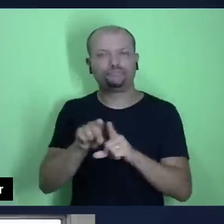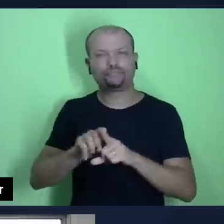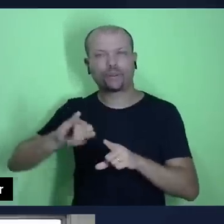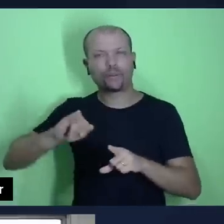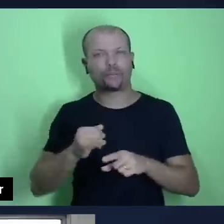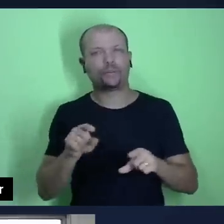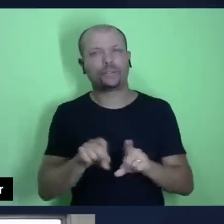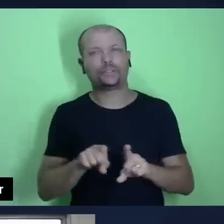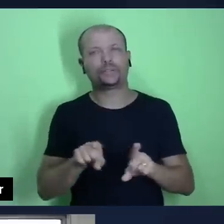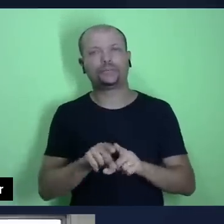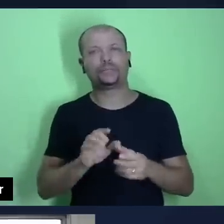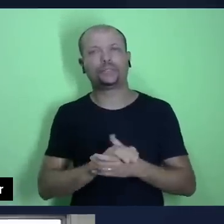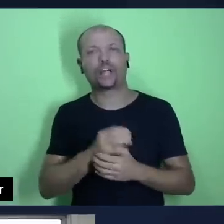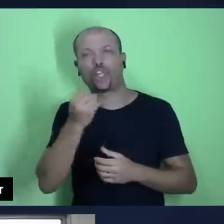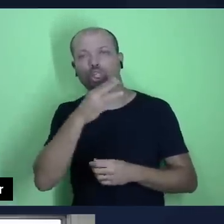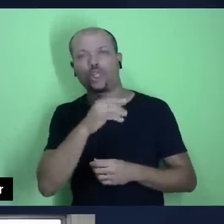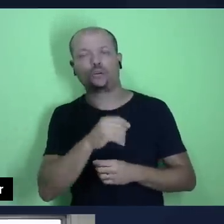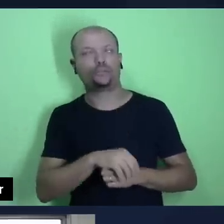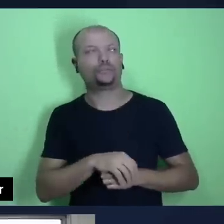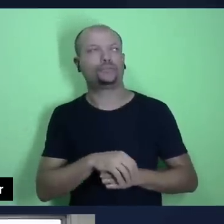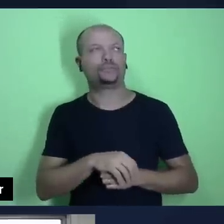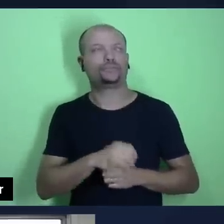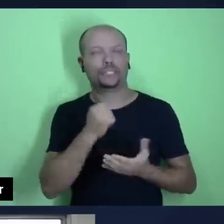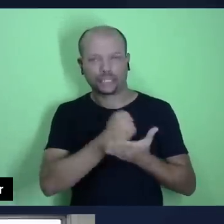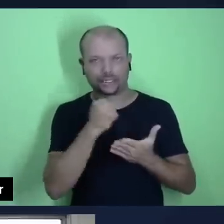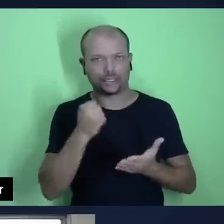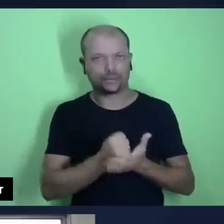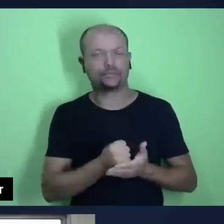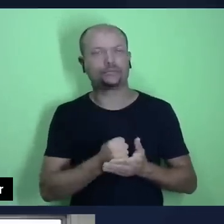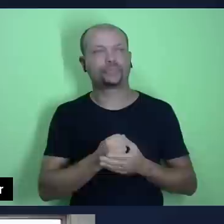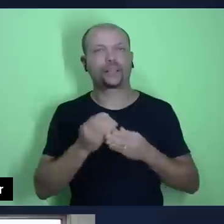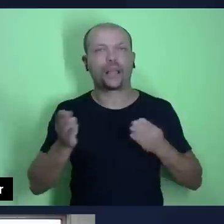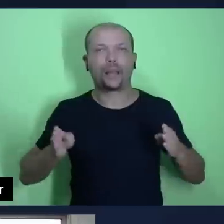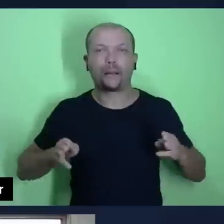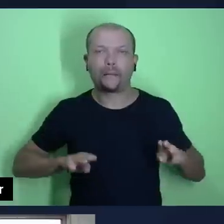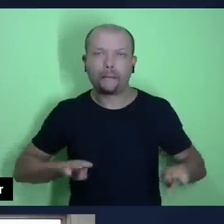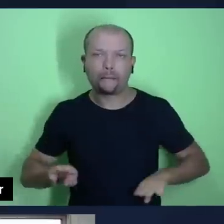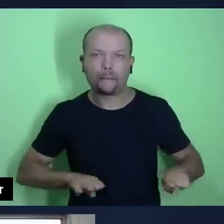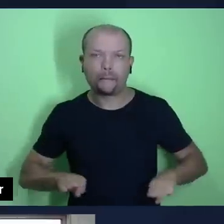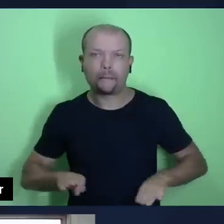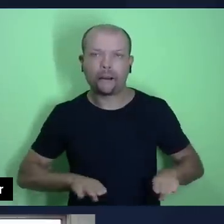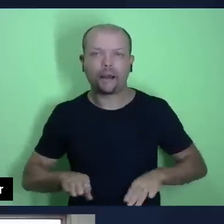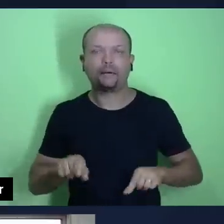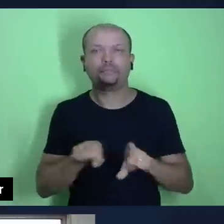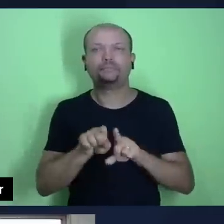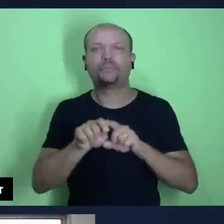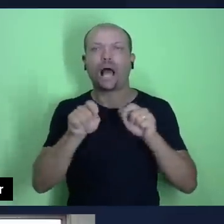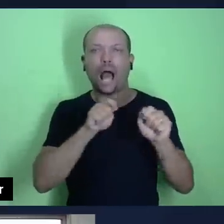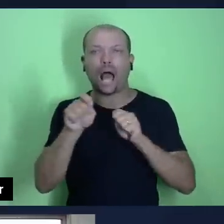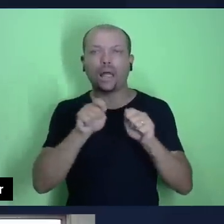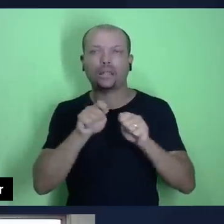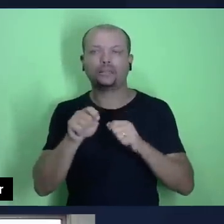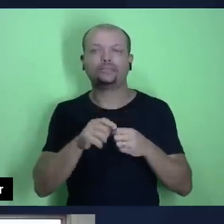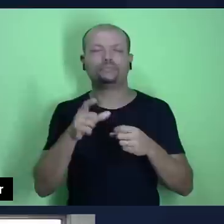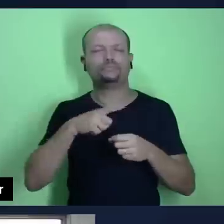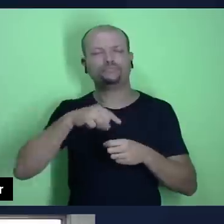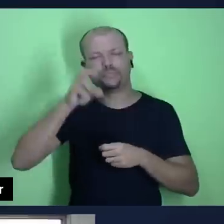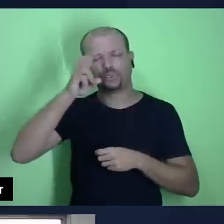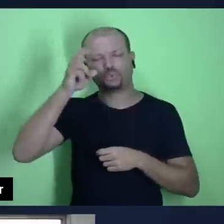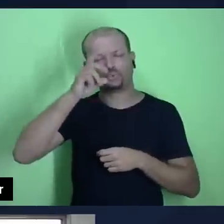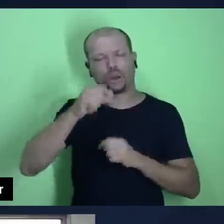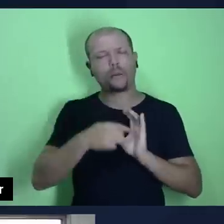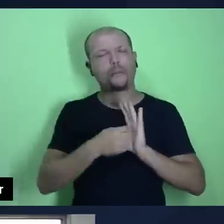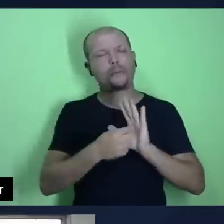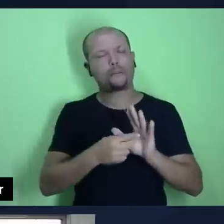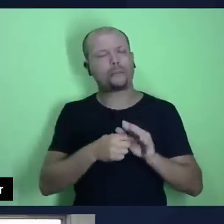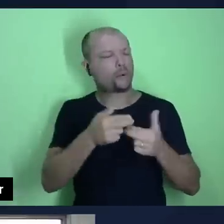no novo testamento nós temos marcos e e também atos eh algumas histórias que nos ensinam algumas coisas